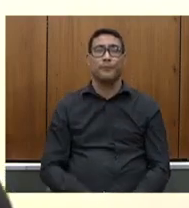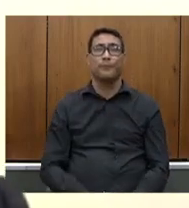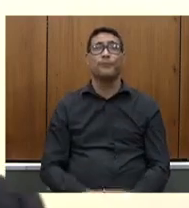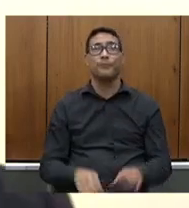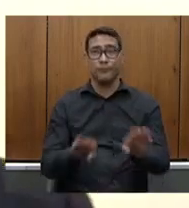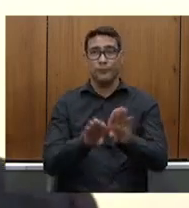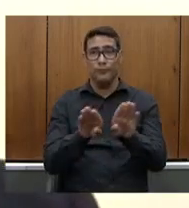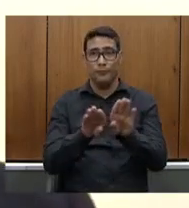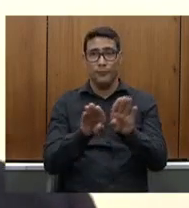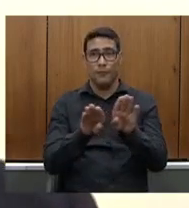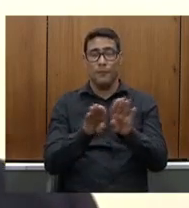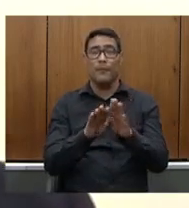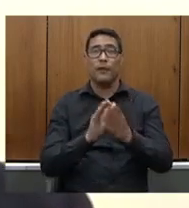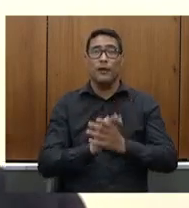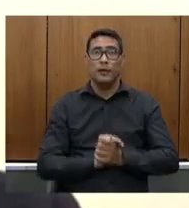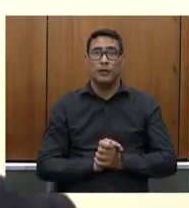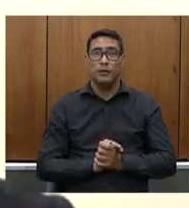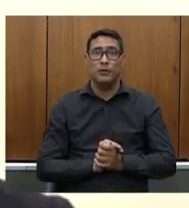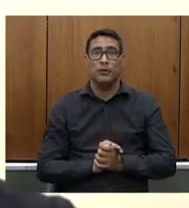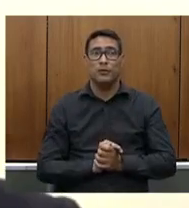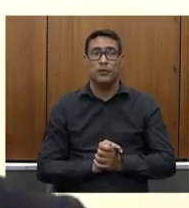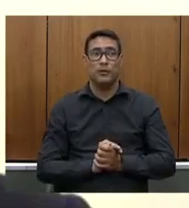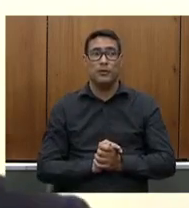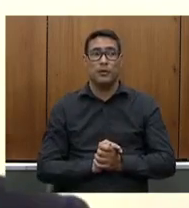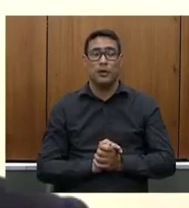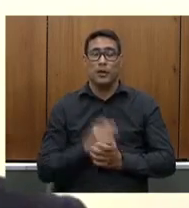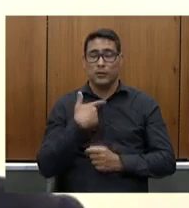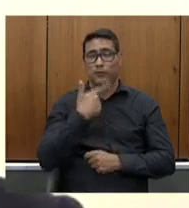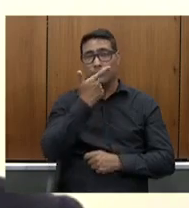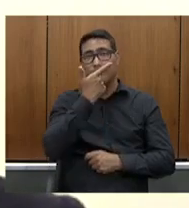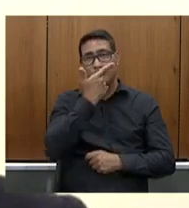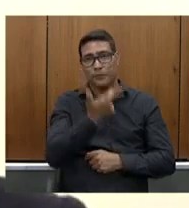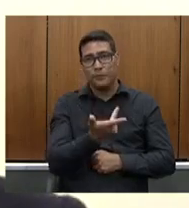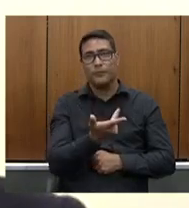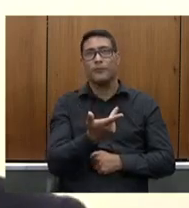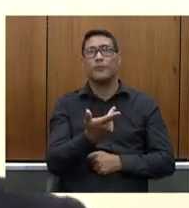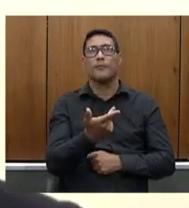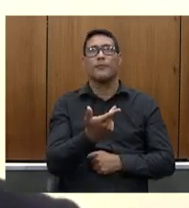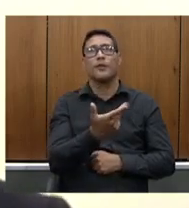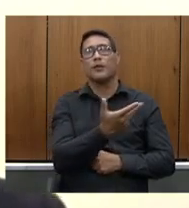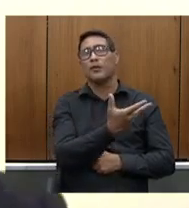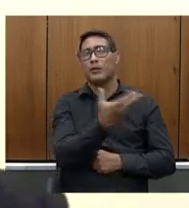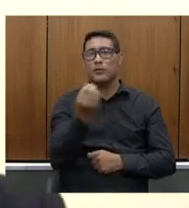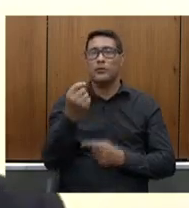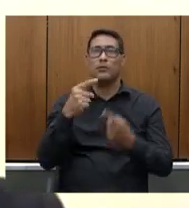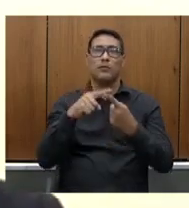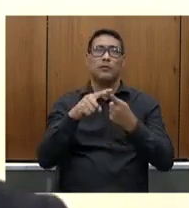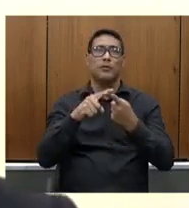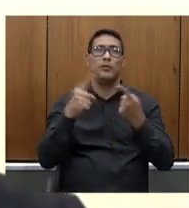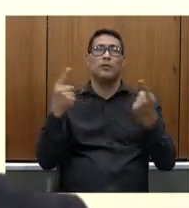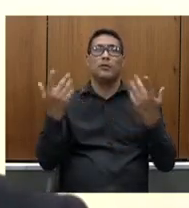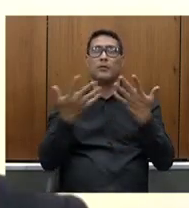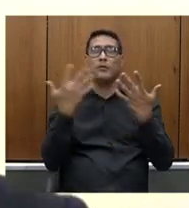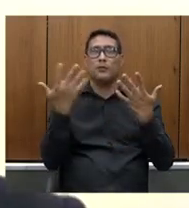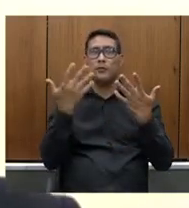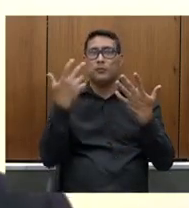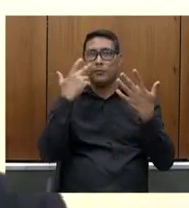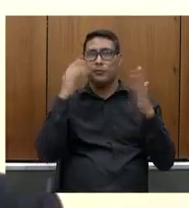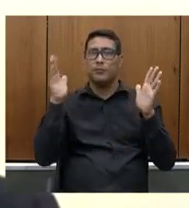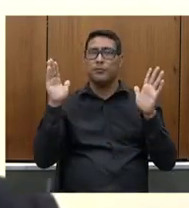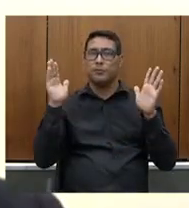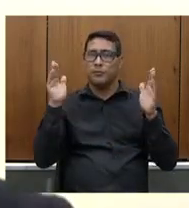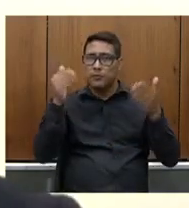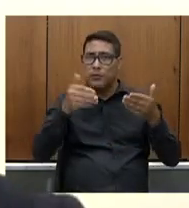também secretário de minha parte de o senhor falou muito da questão de descentralizar a